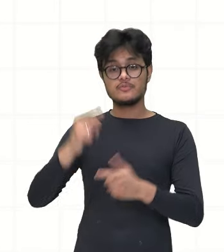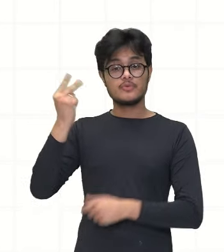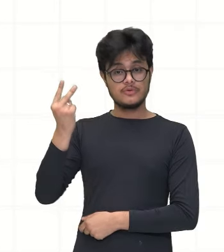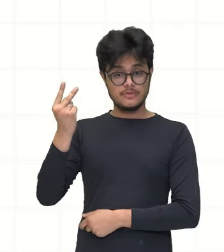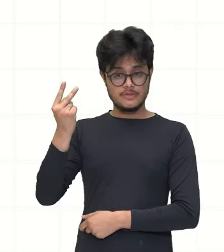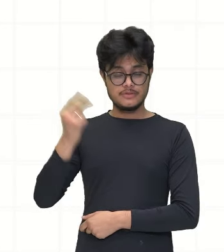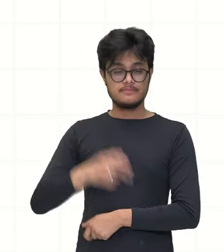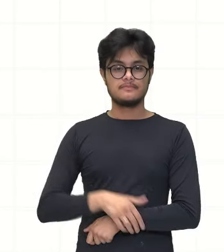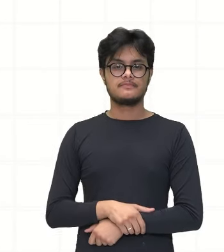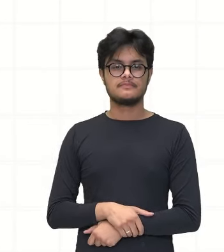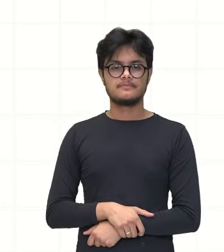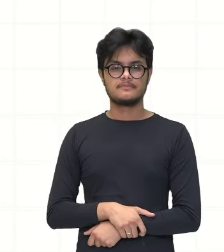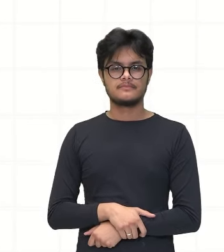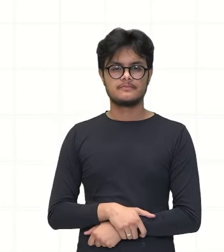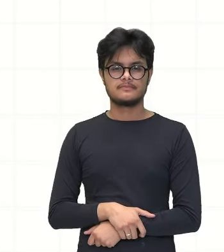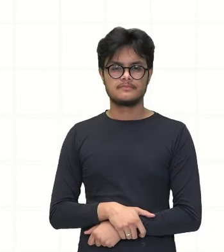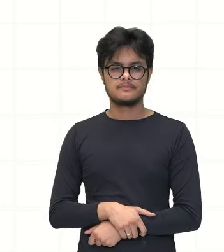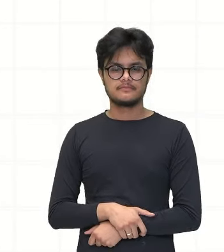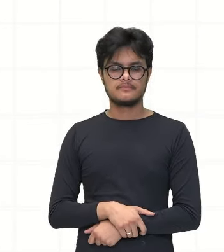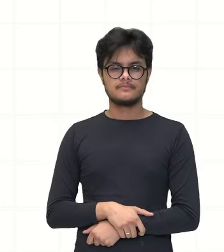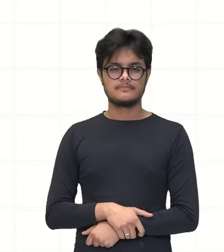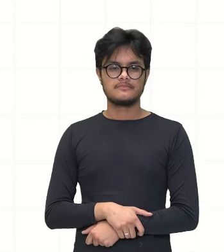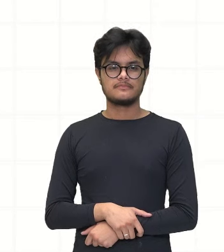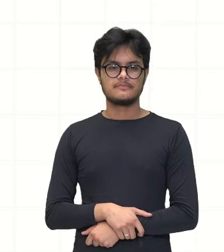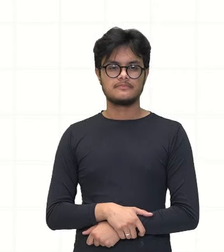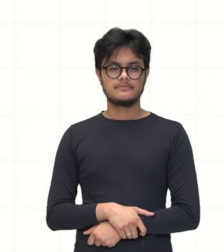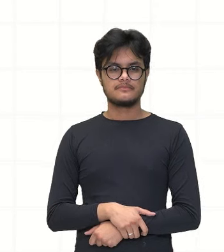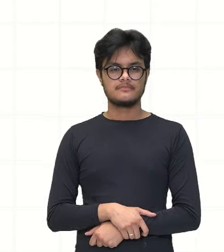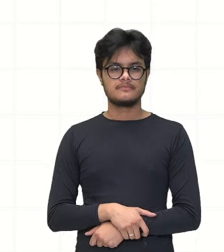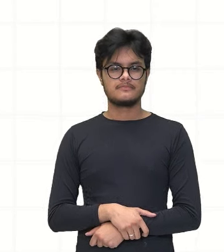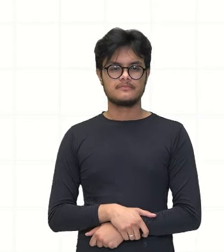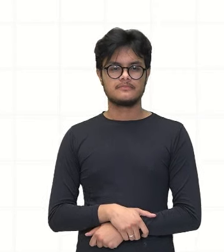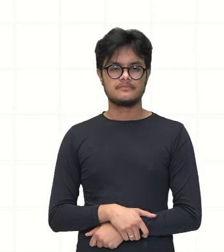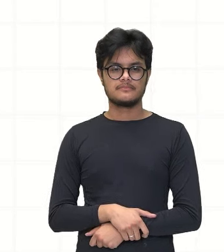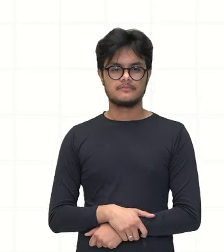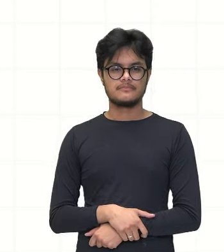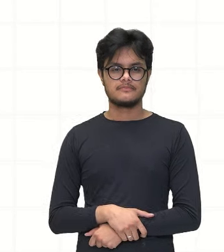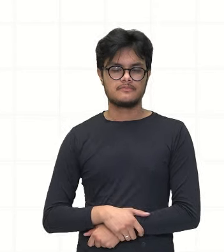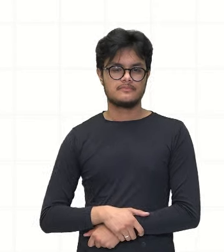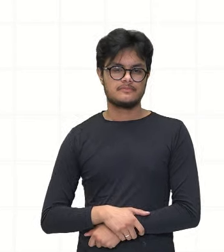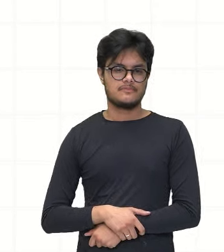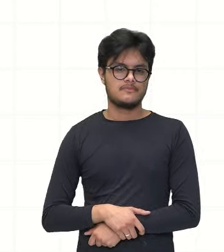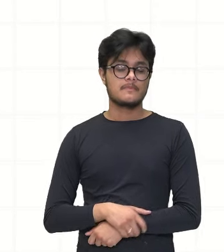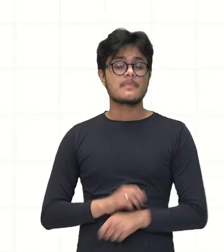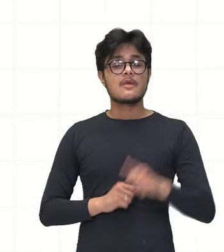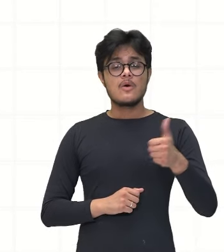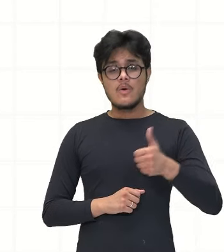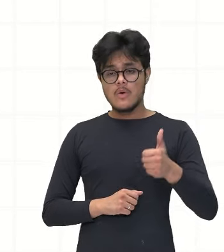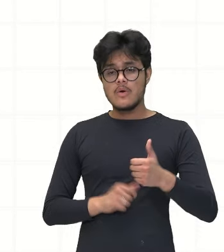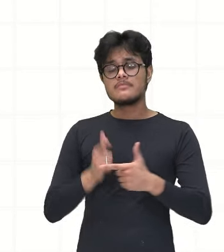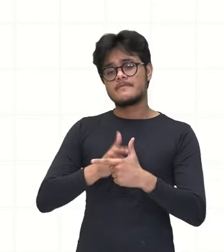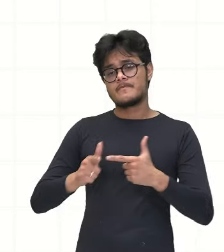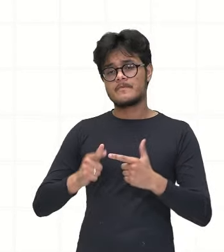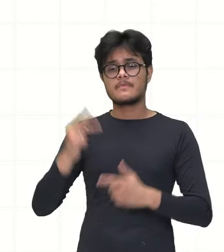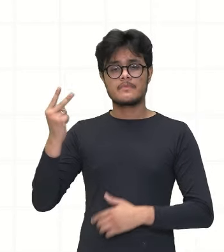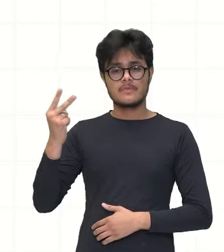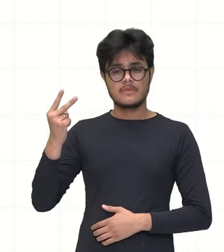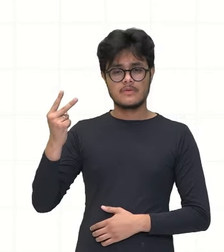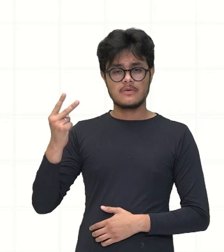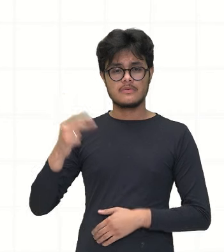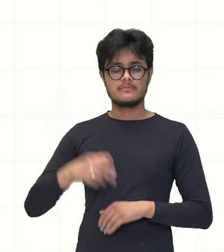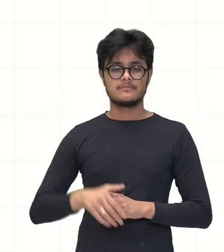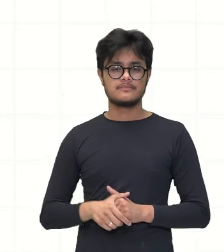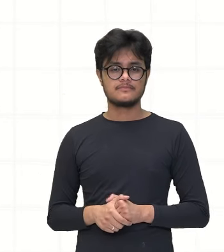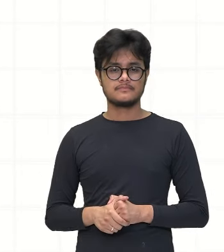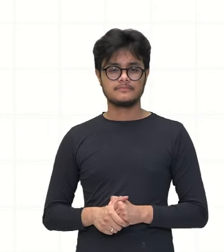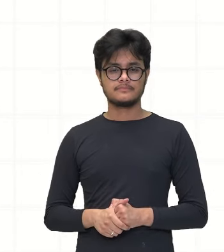pra poder ser a média dos dois. Então, 11 sobre 2. Que pode ser também 5,5 se